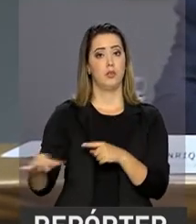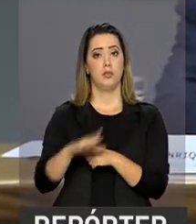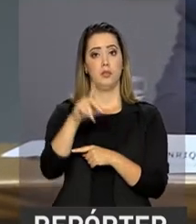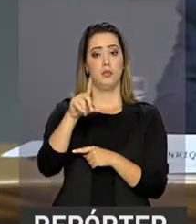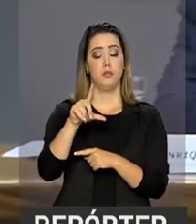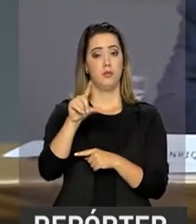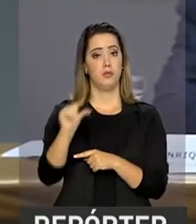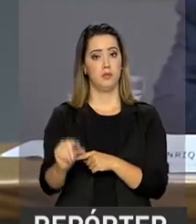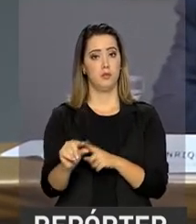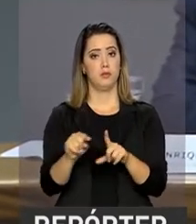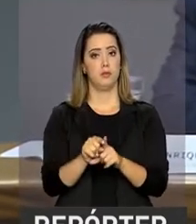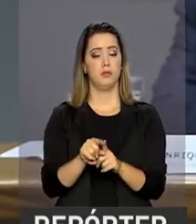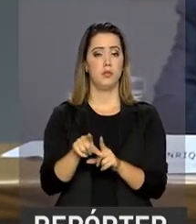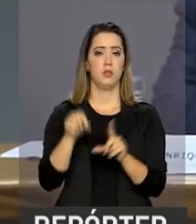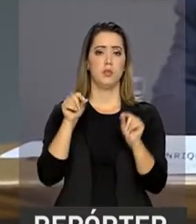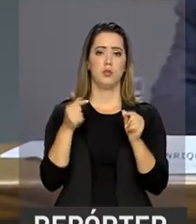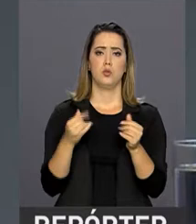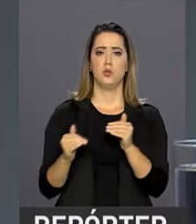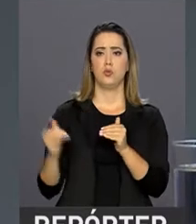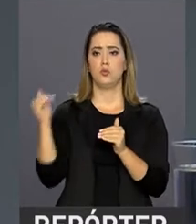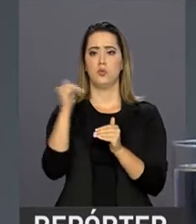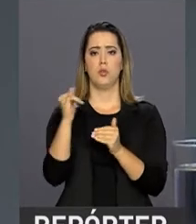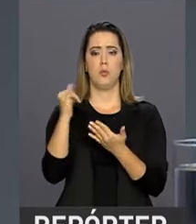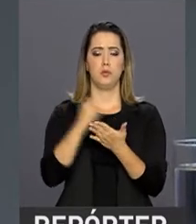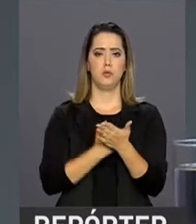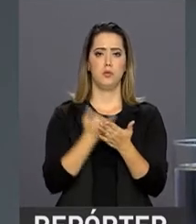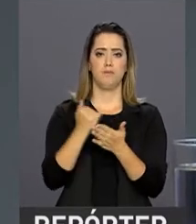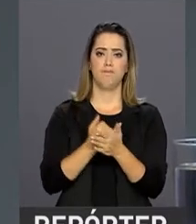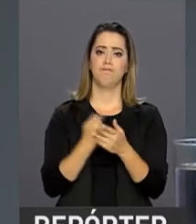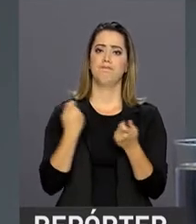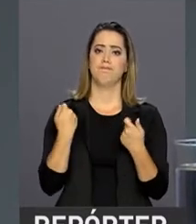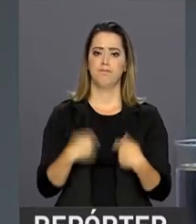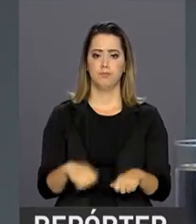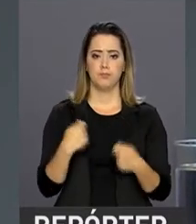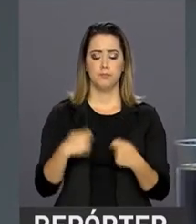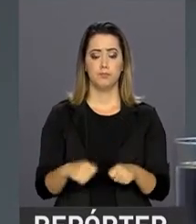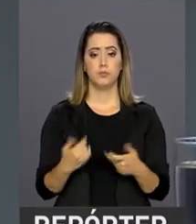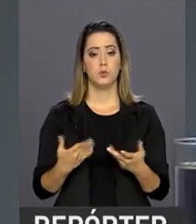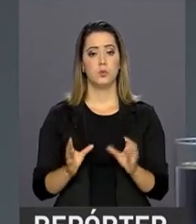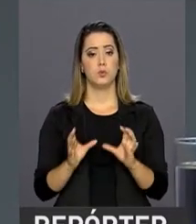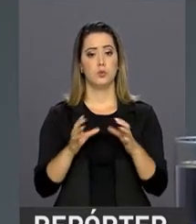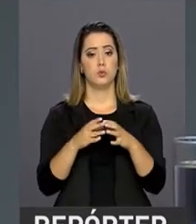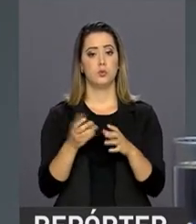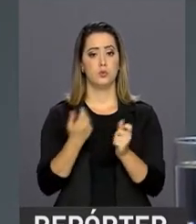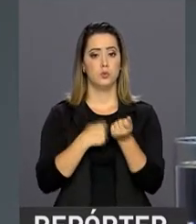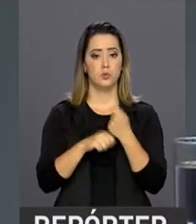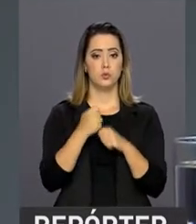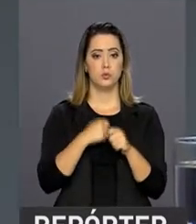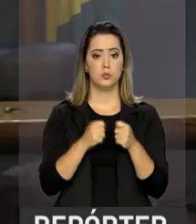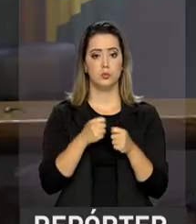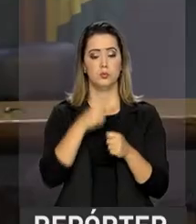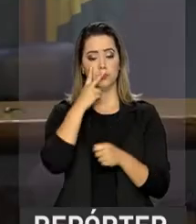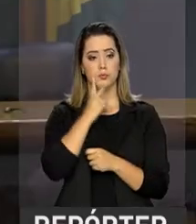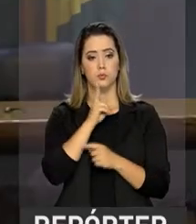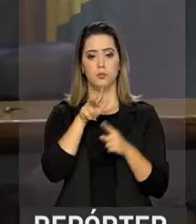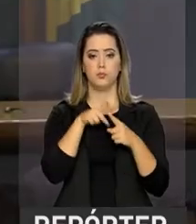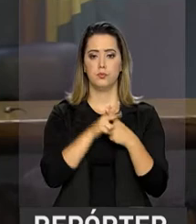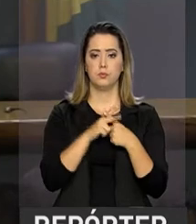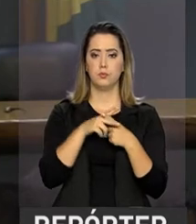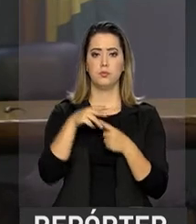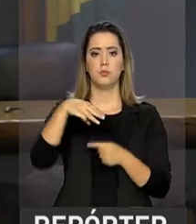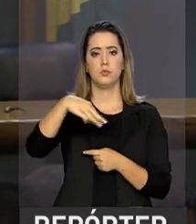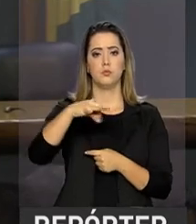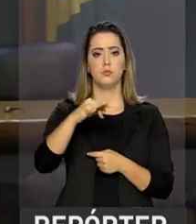e a decisão de não aumentar impostos, não restou alternativa para a equipe econômica, se não revisar as metas